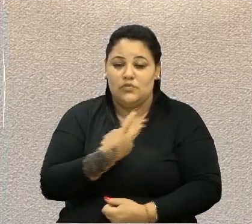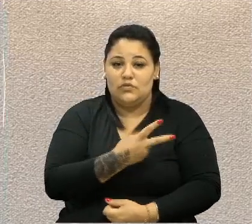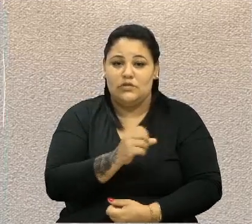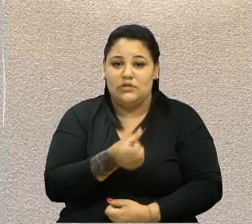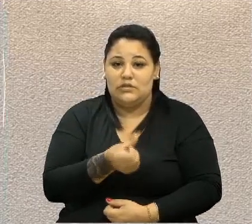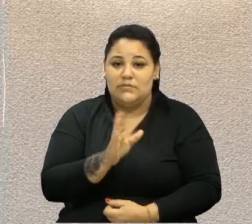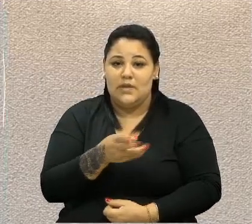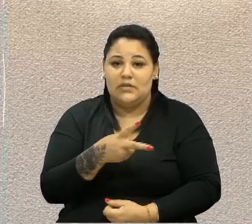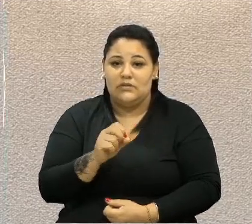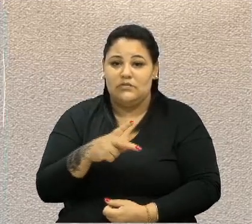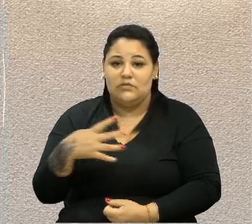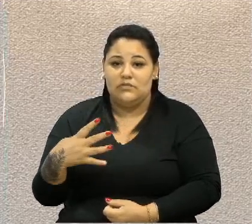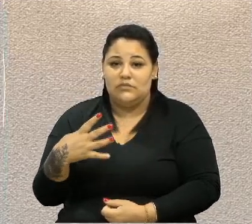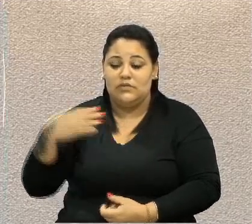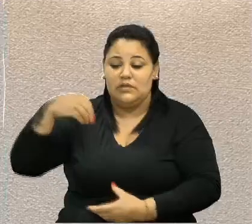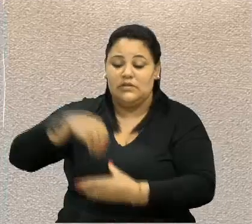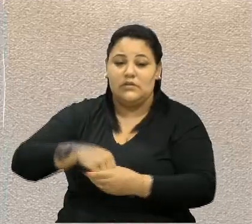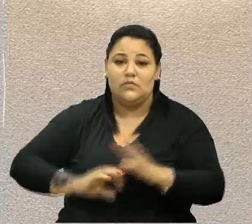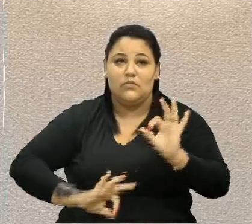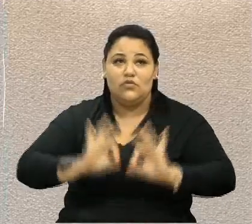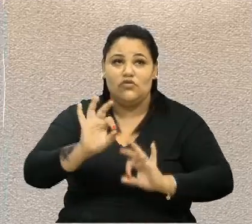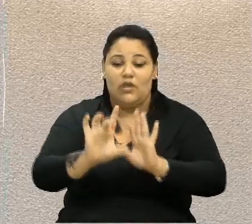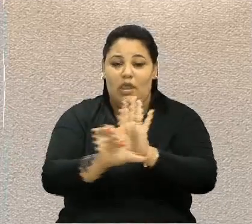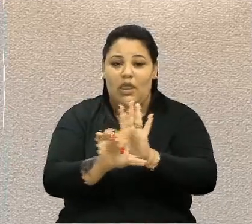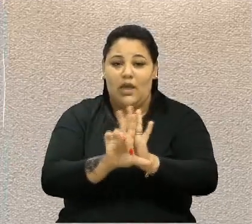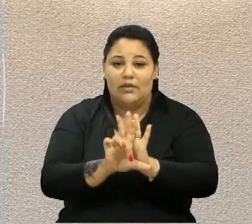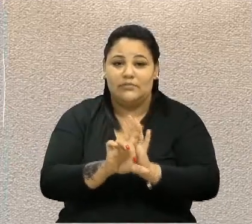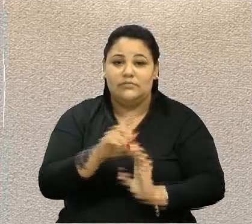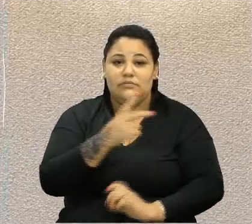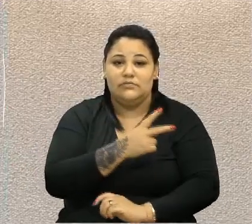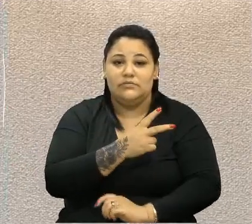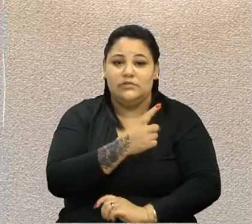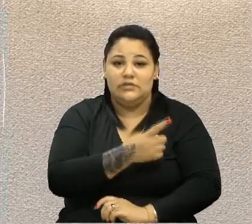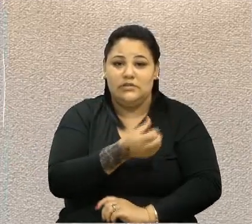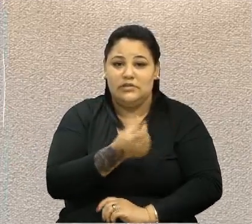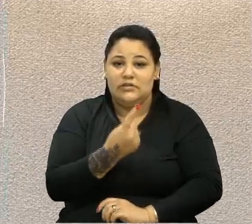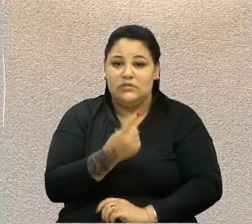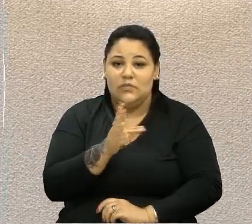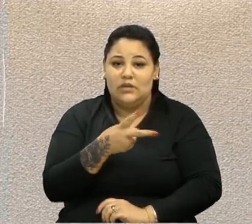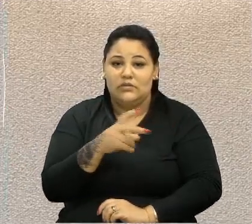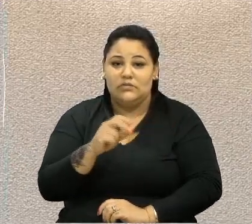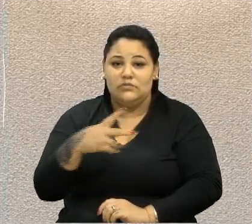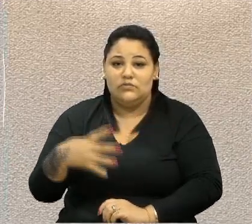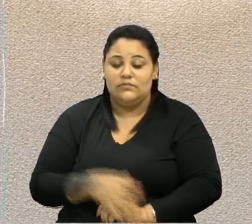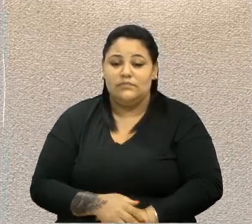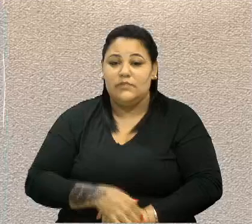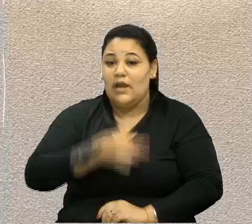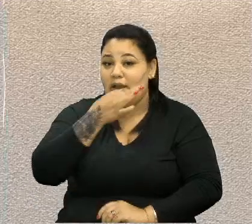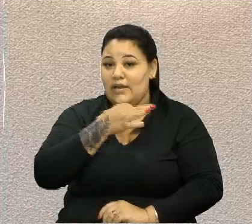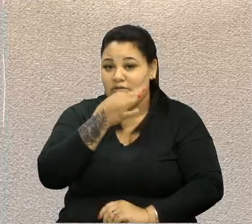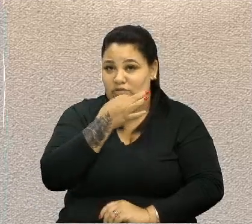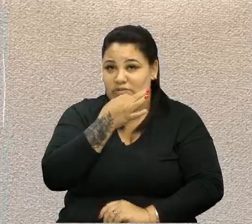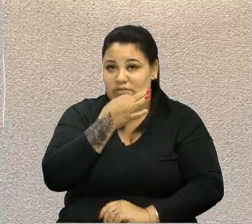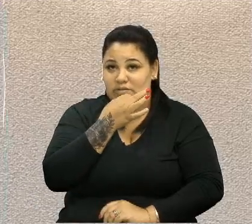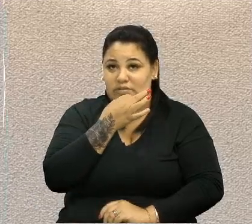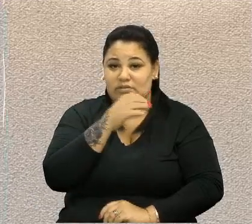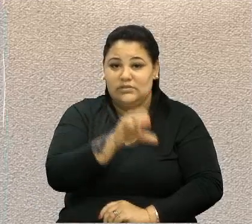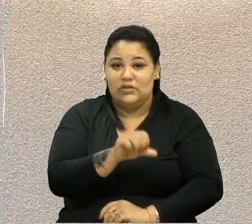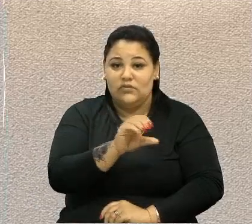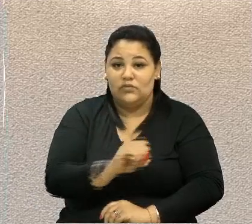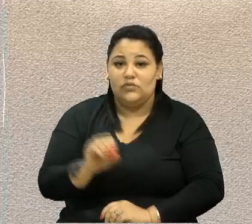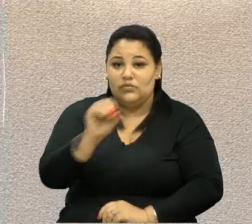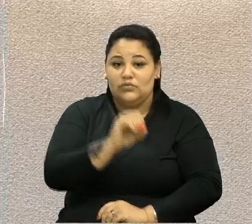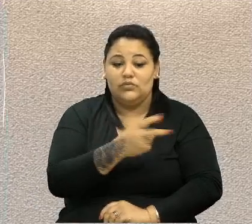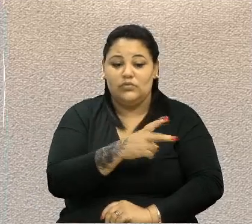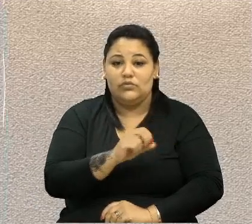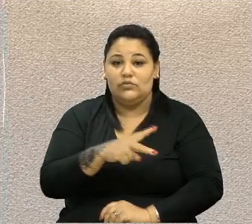2024, contendo o projeto de lei nº 161, barra 2024. Caxias do Sul, 9 de outubro de